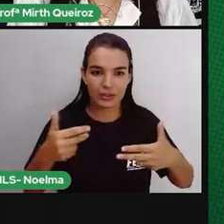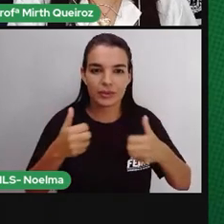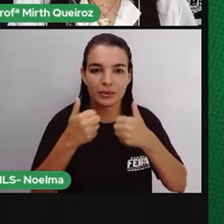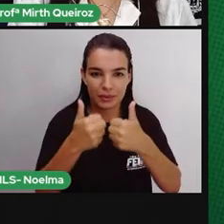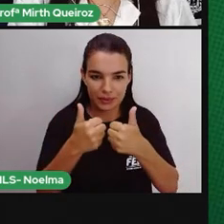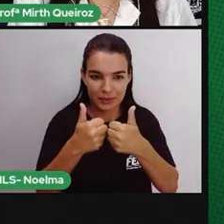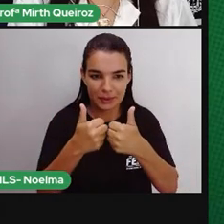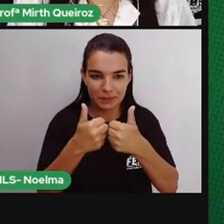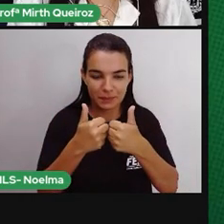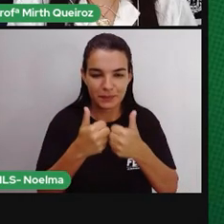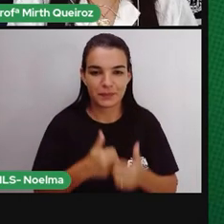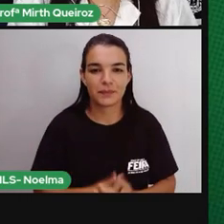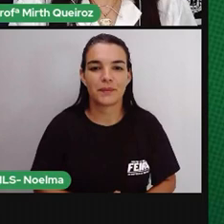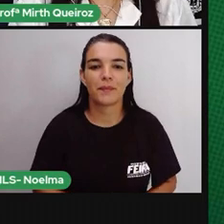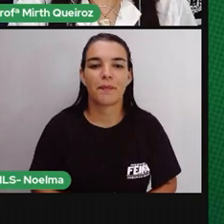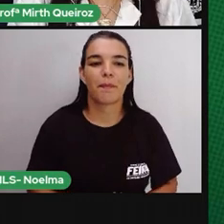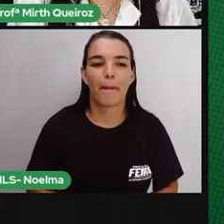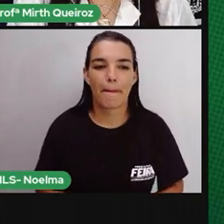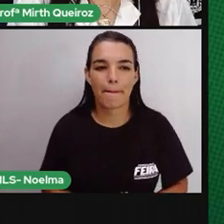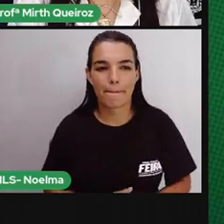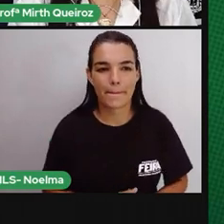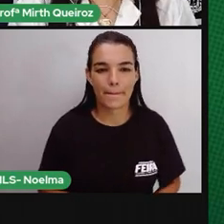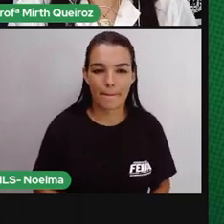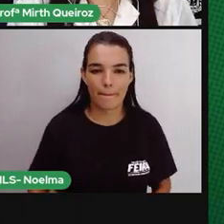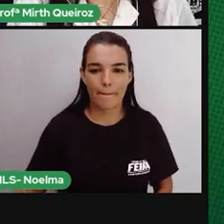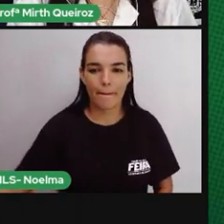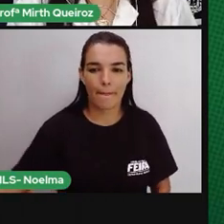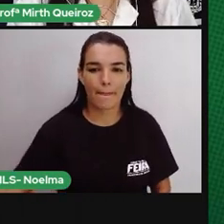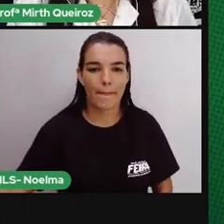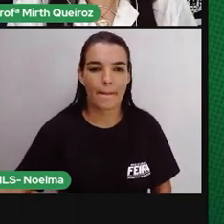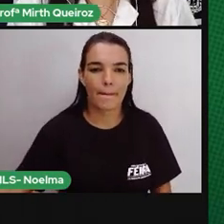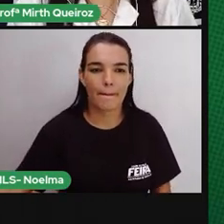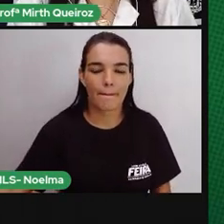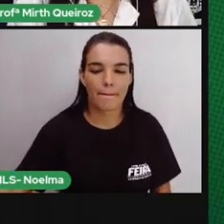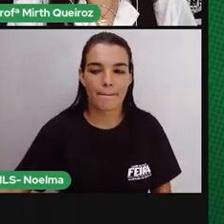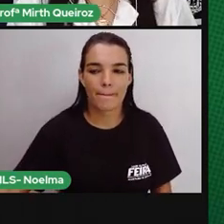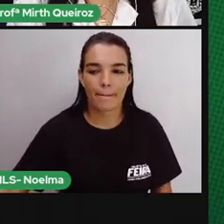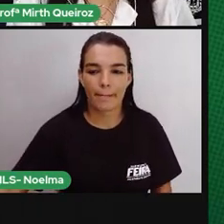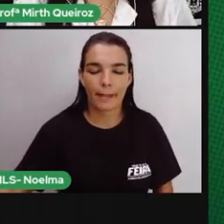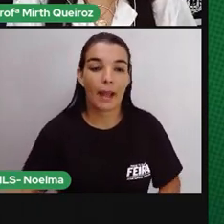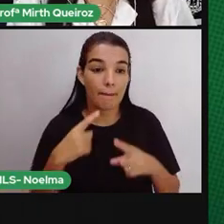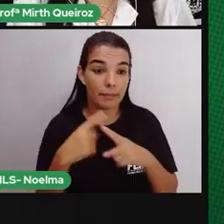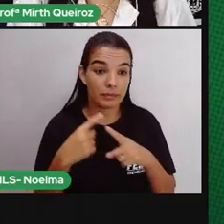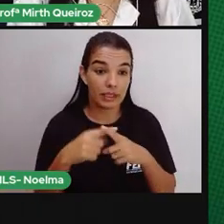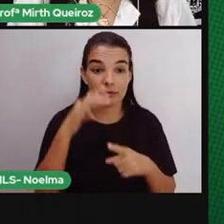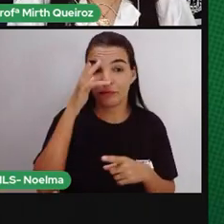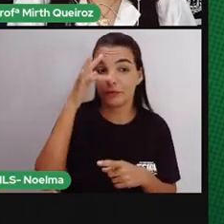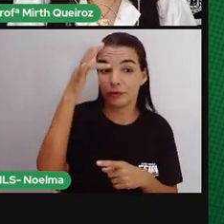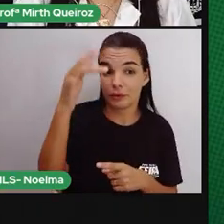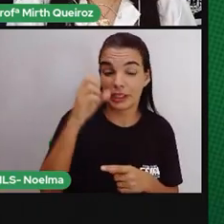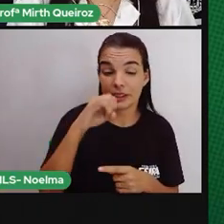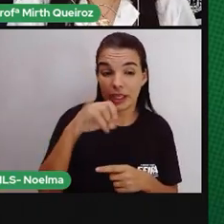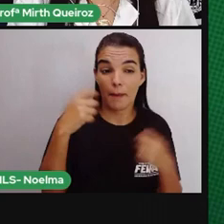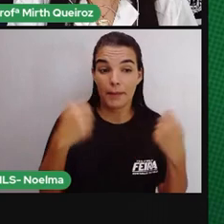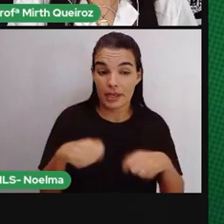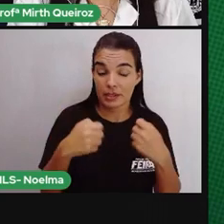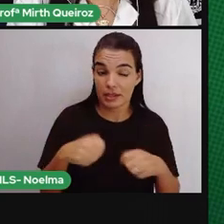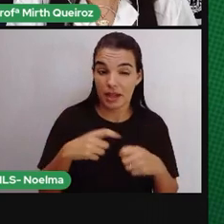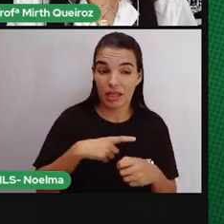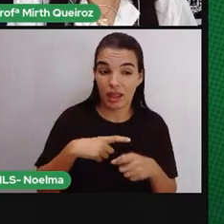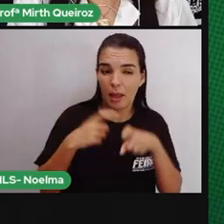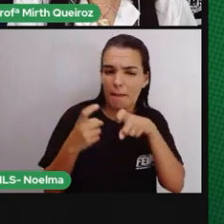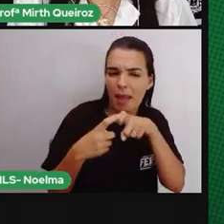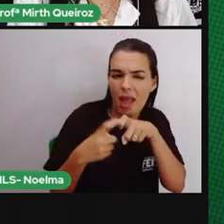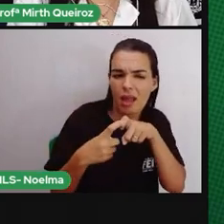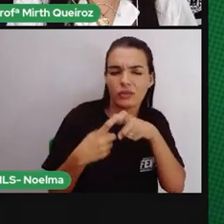a gente não seja prejudicado mais lá para frente, né? A gente precisa de um dinheiro para poder ir um médico, comprar um alimento. E a gente não